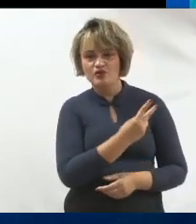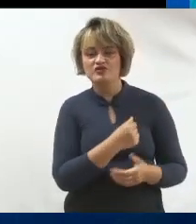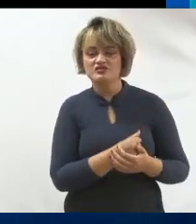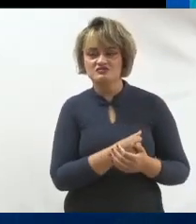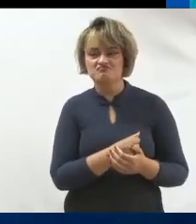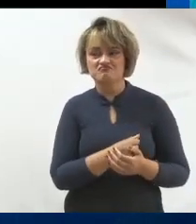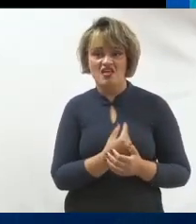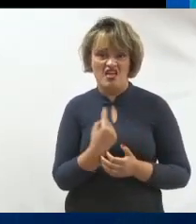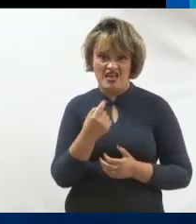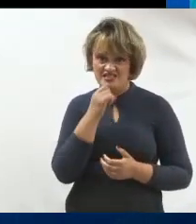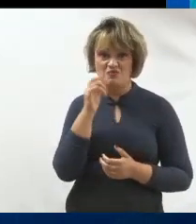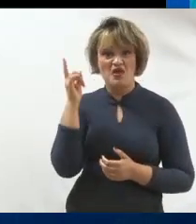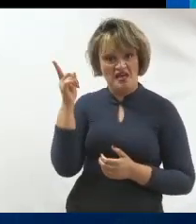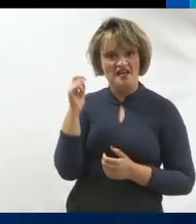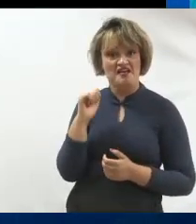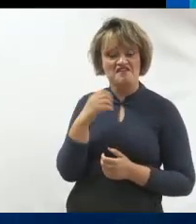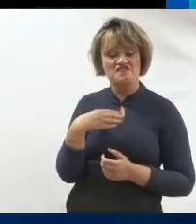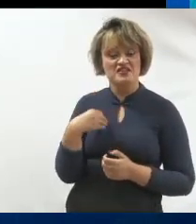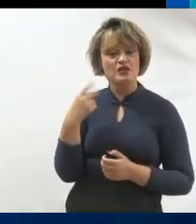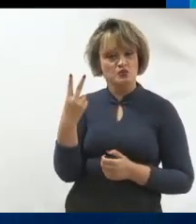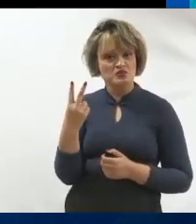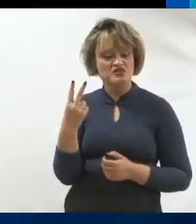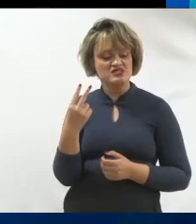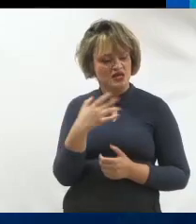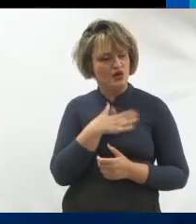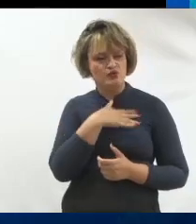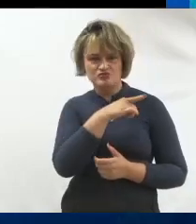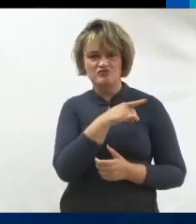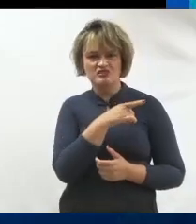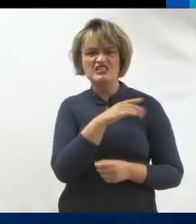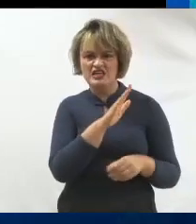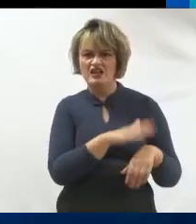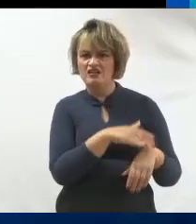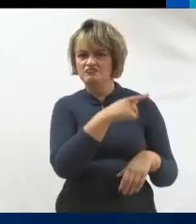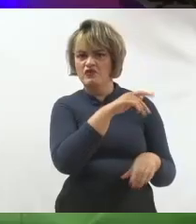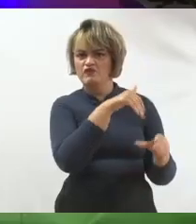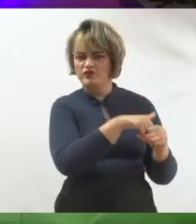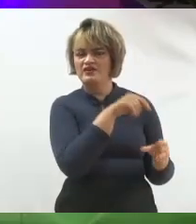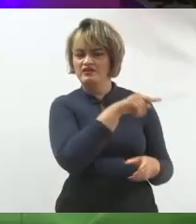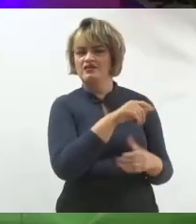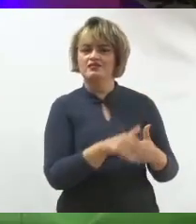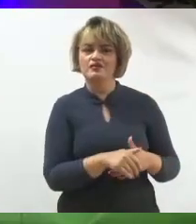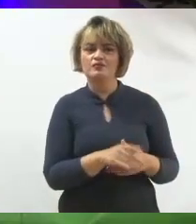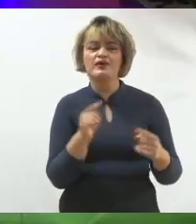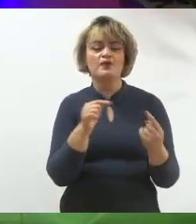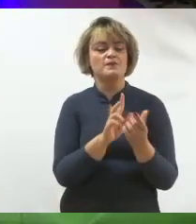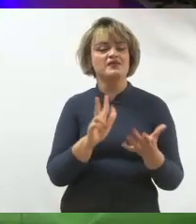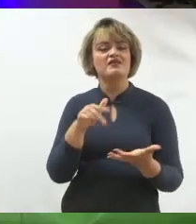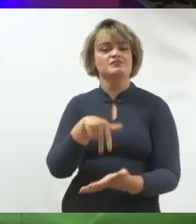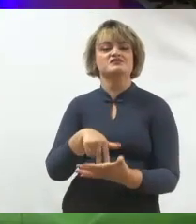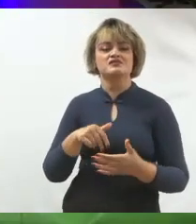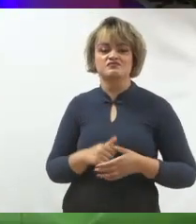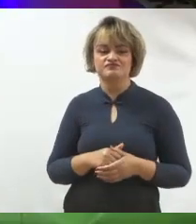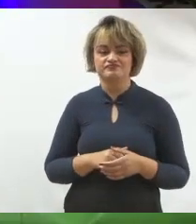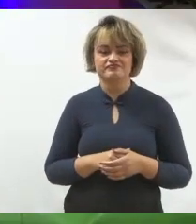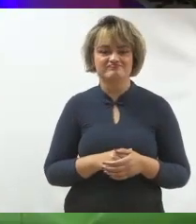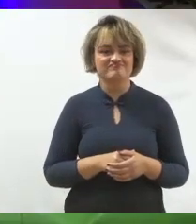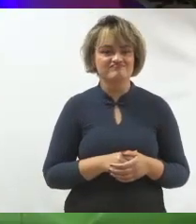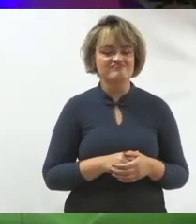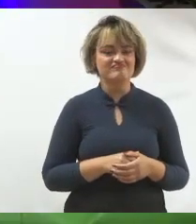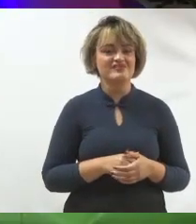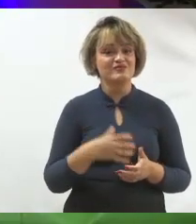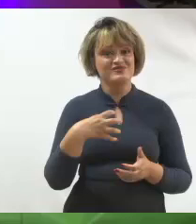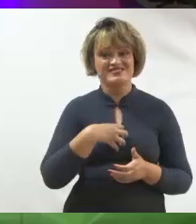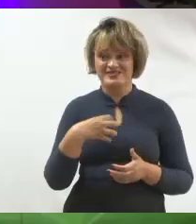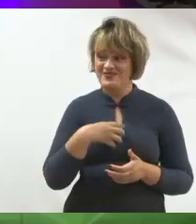mãe de duas, eu votaria nele. Eu sentiria nele um poder de representação. porque eu sentiria